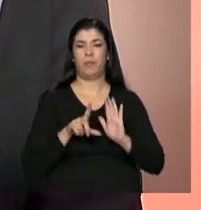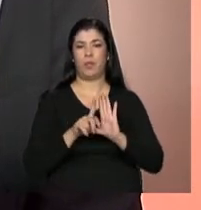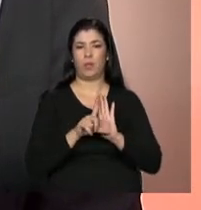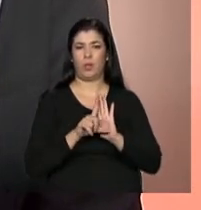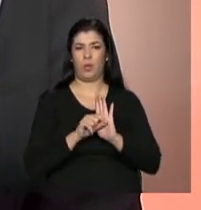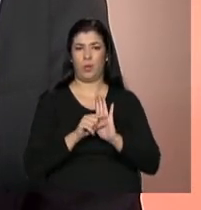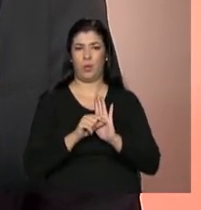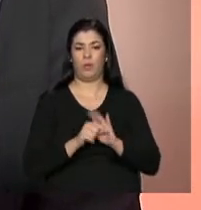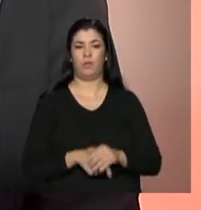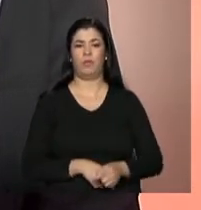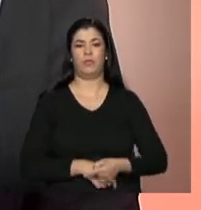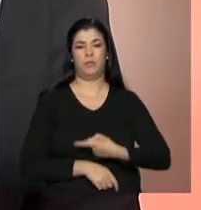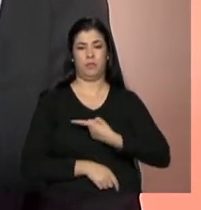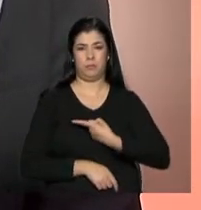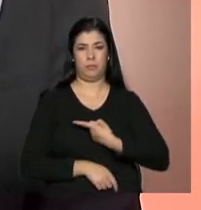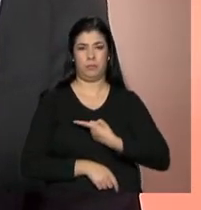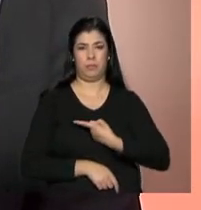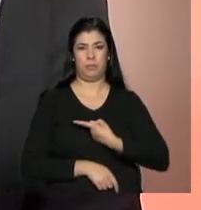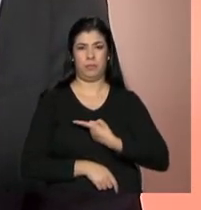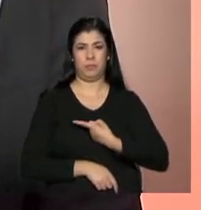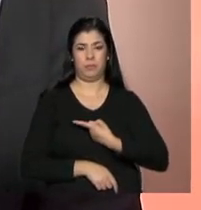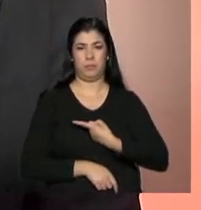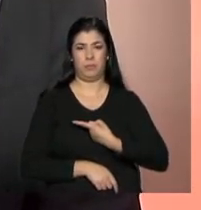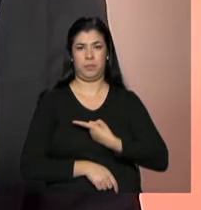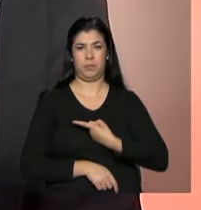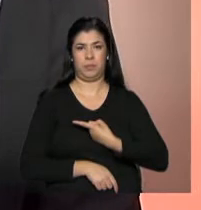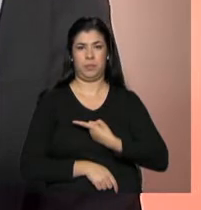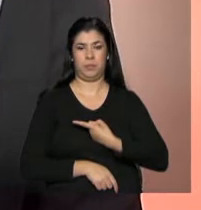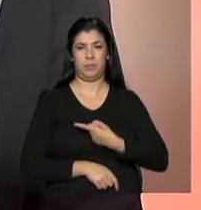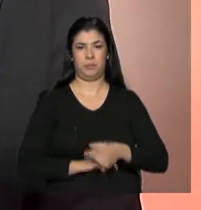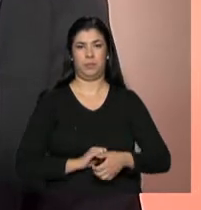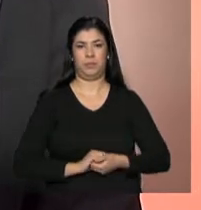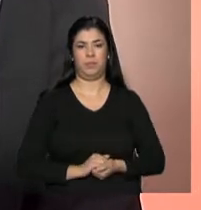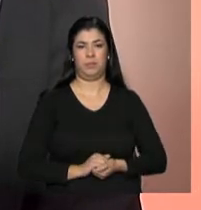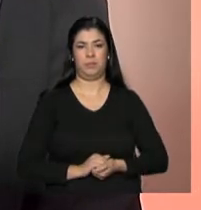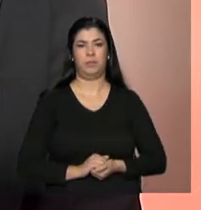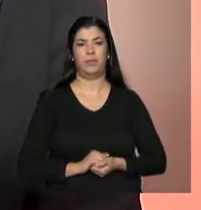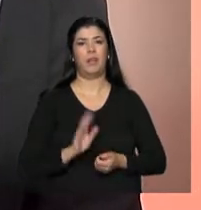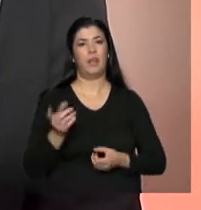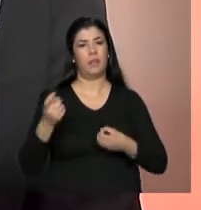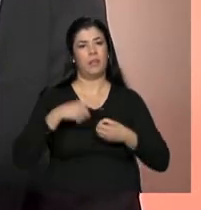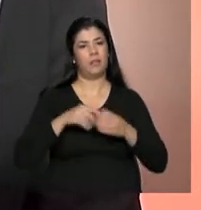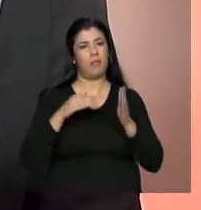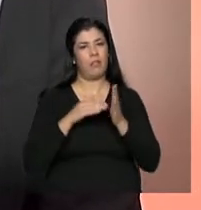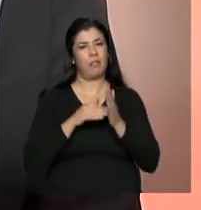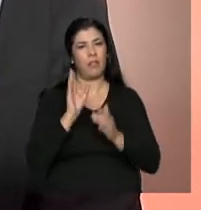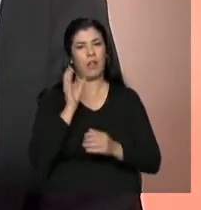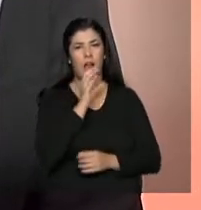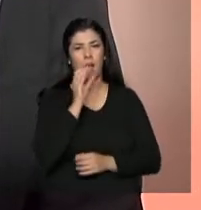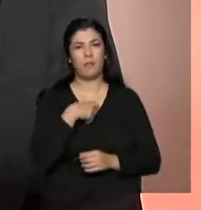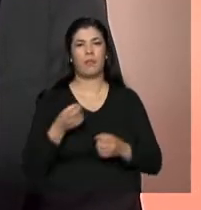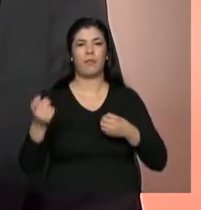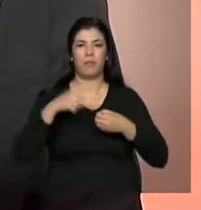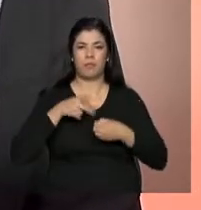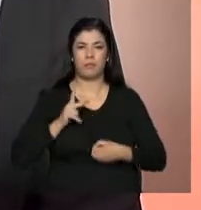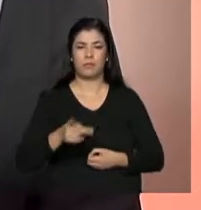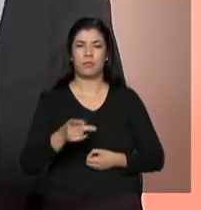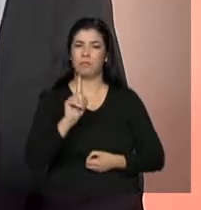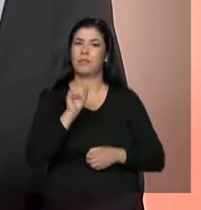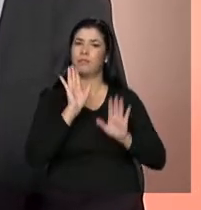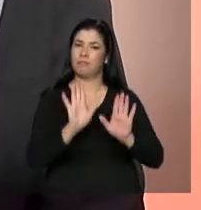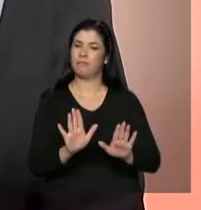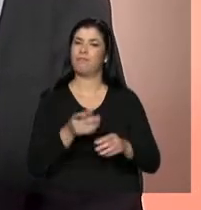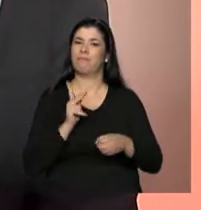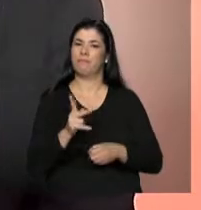Twitter arroba-mds comunicação sem cedilha e sem tio. Nós vamos agora fazer um rápido intervalo e voltamos em instantes.